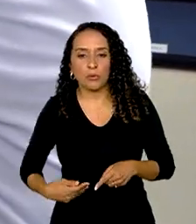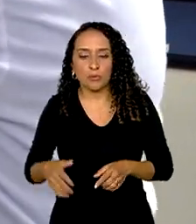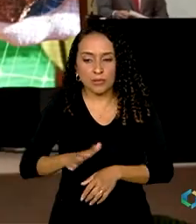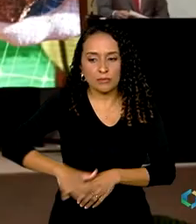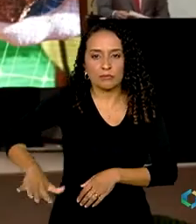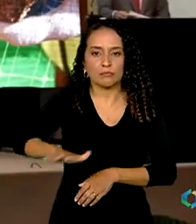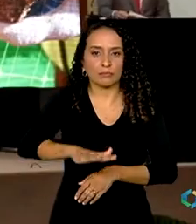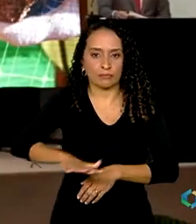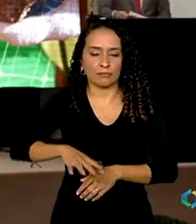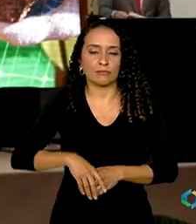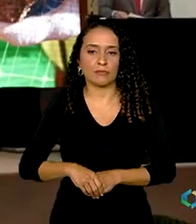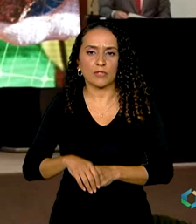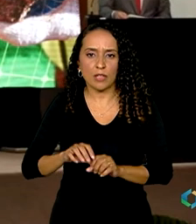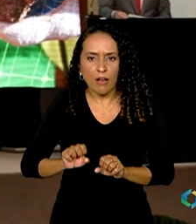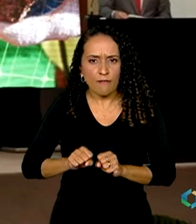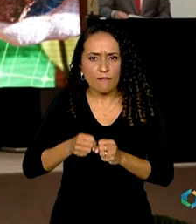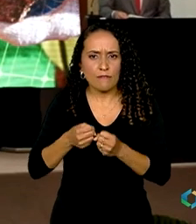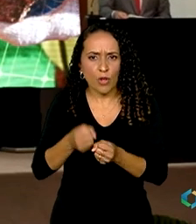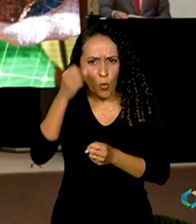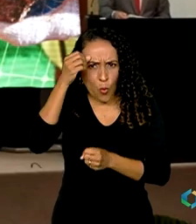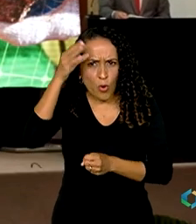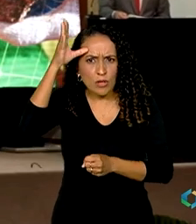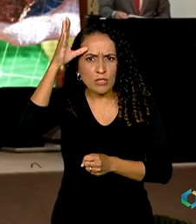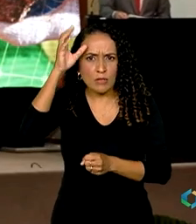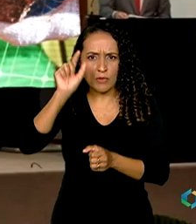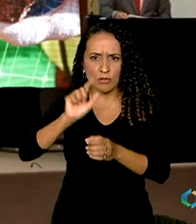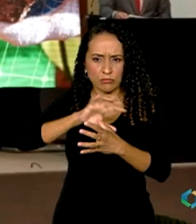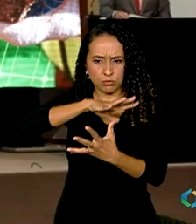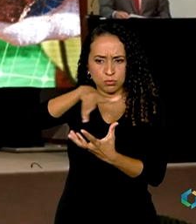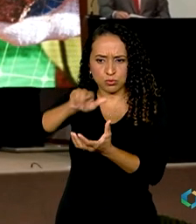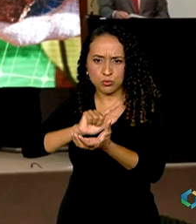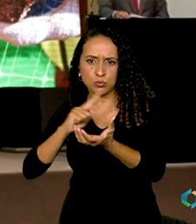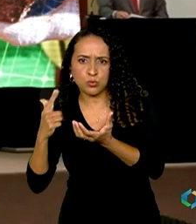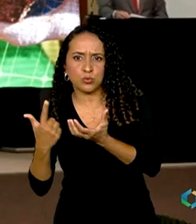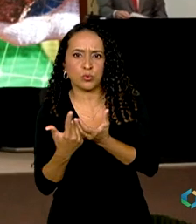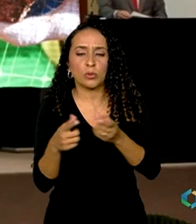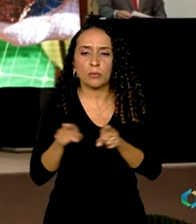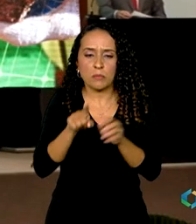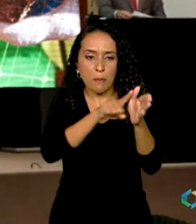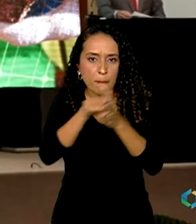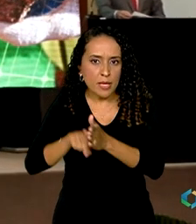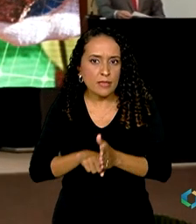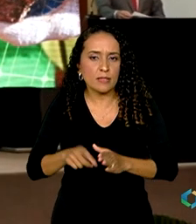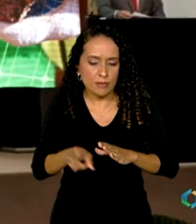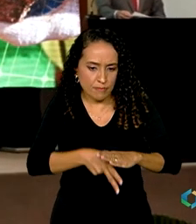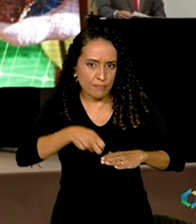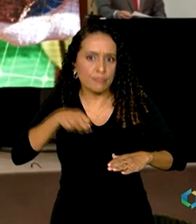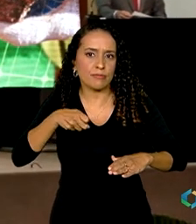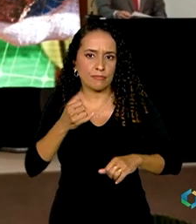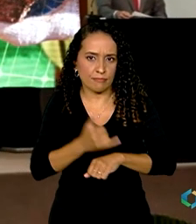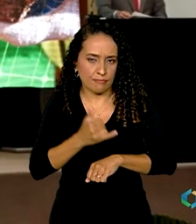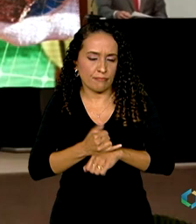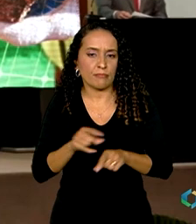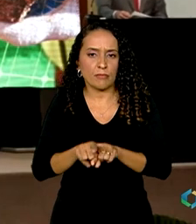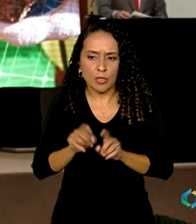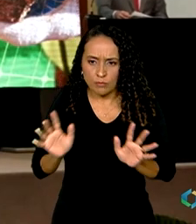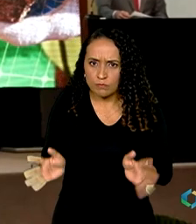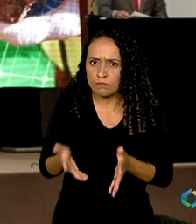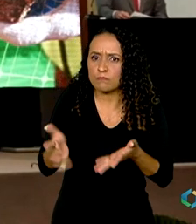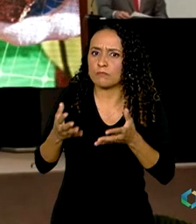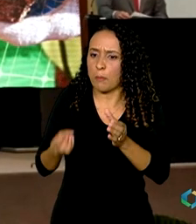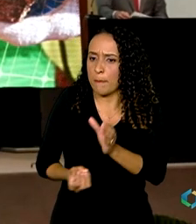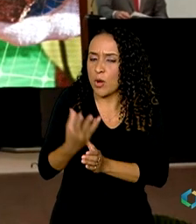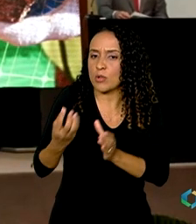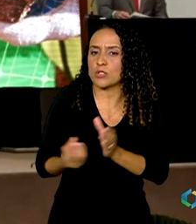setor. Fortaleceremos o conhecimento geológico e a pesquisa mineral. Também impulsionaremos a